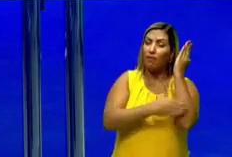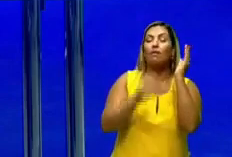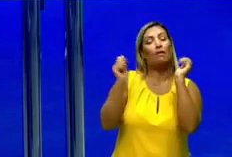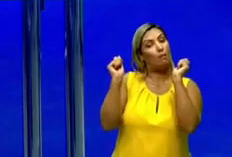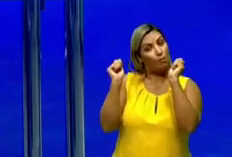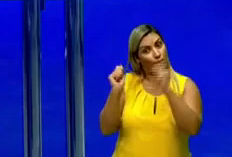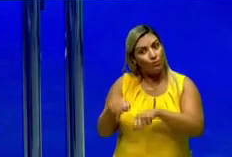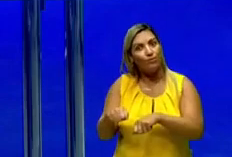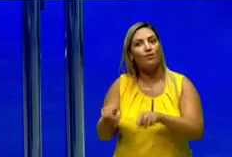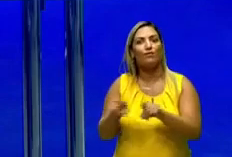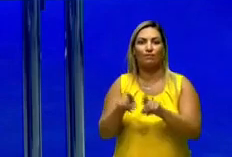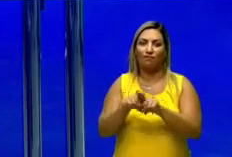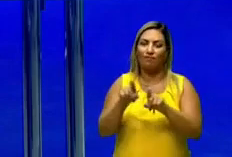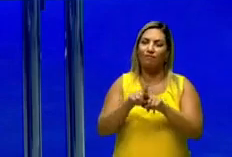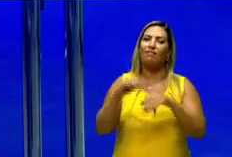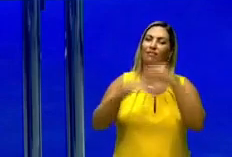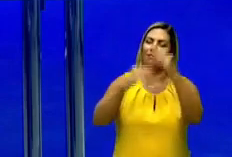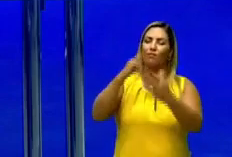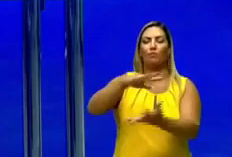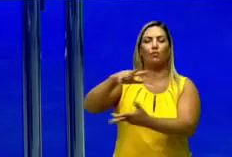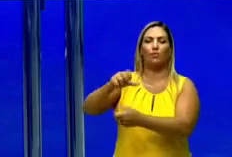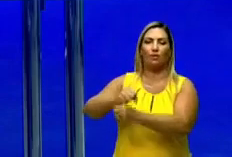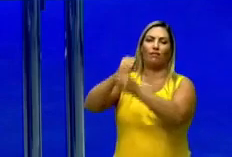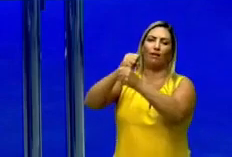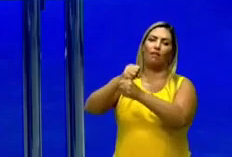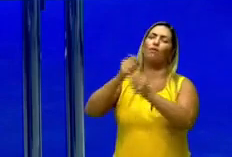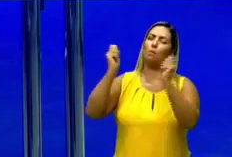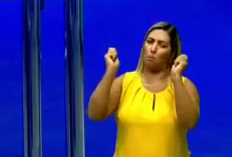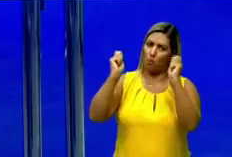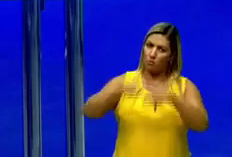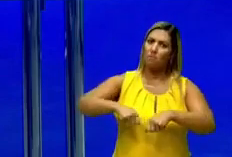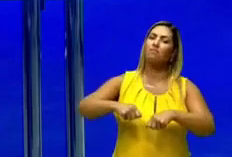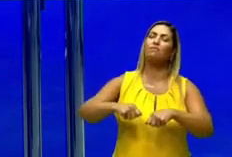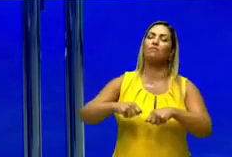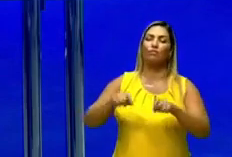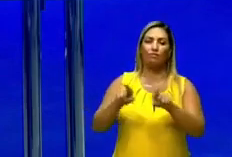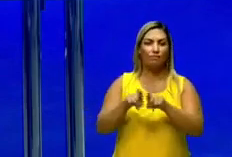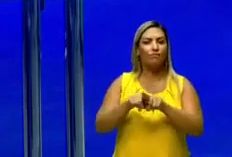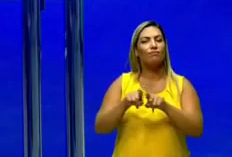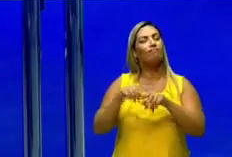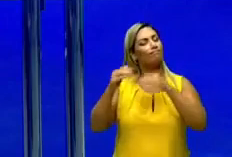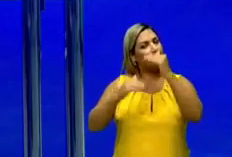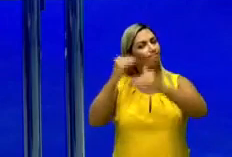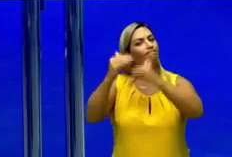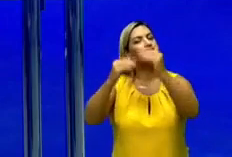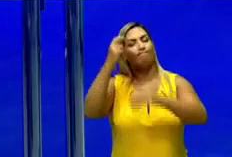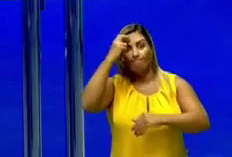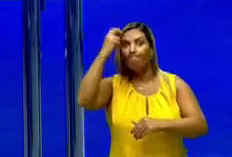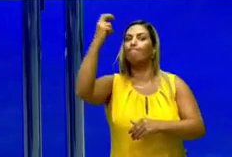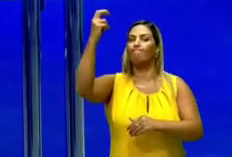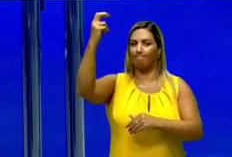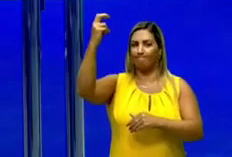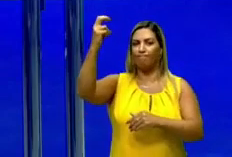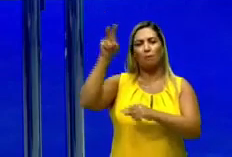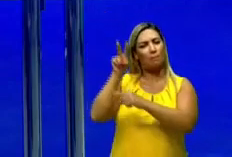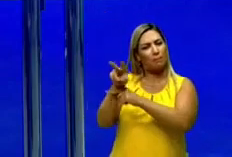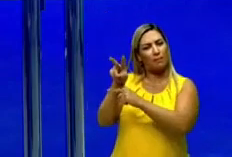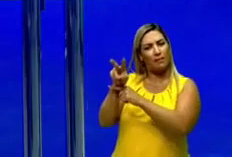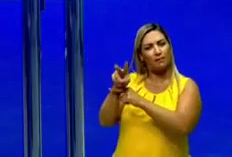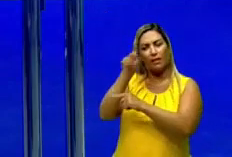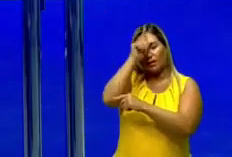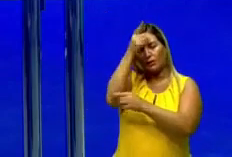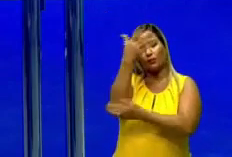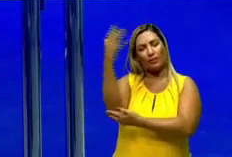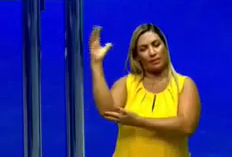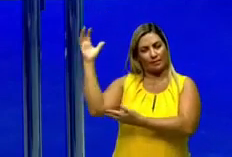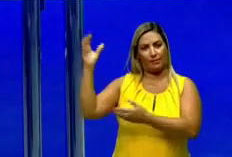possível fazer esse desenvolvimento sustentável. É possível fazer um desenvolvimento inteligente, tá? Preservando o meio